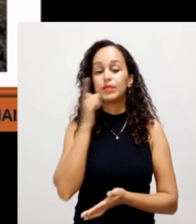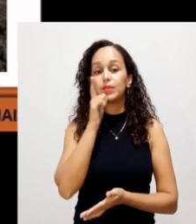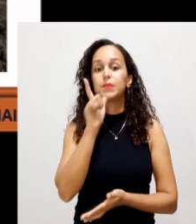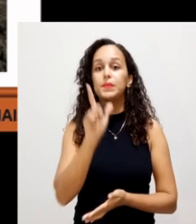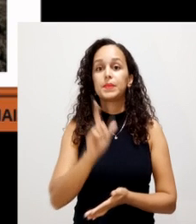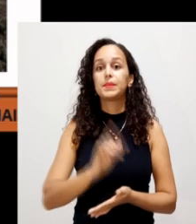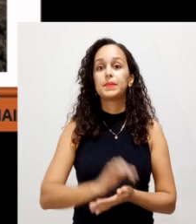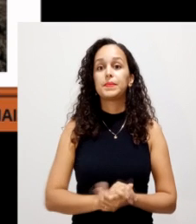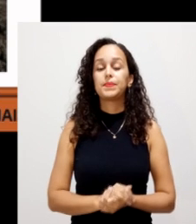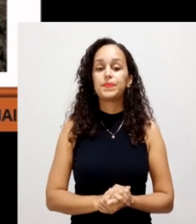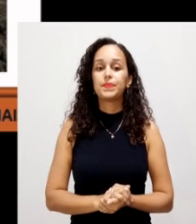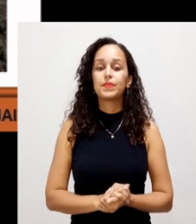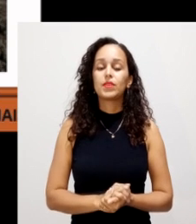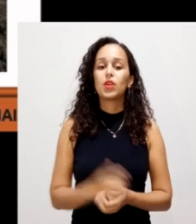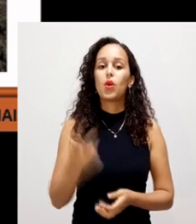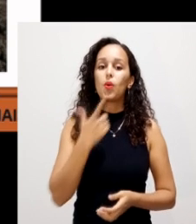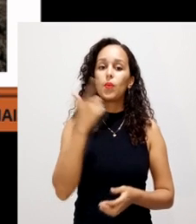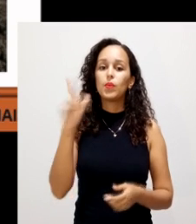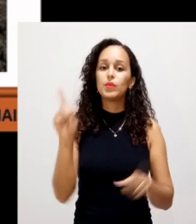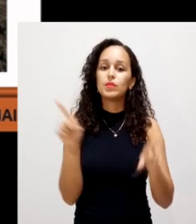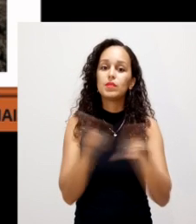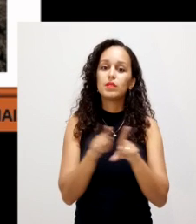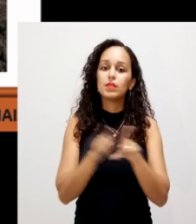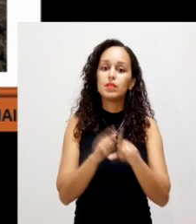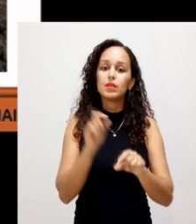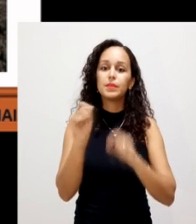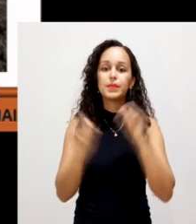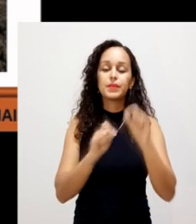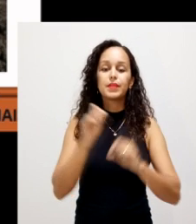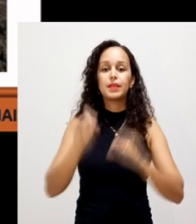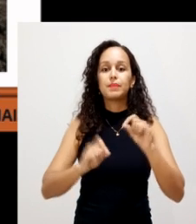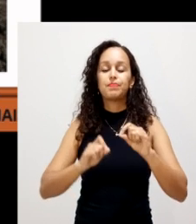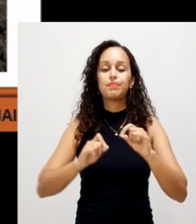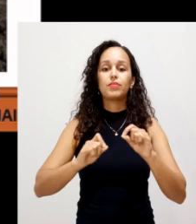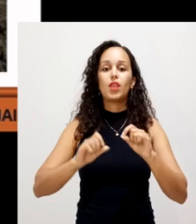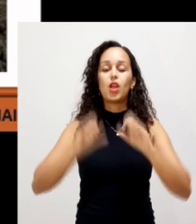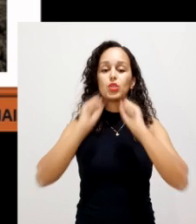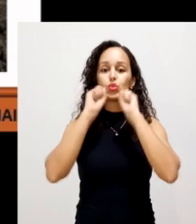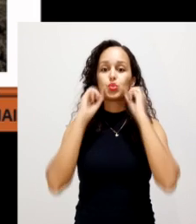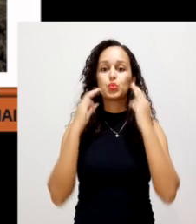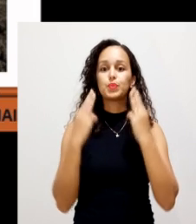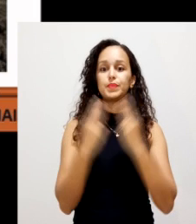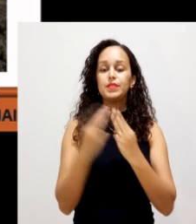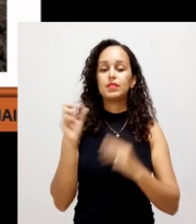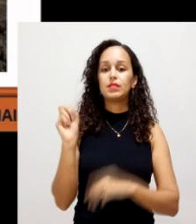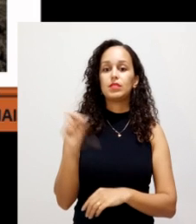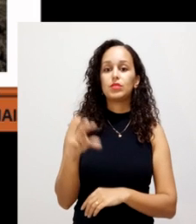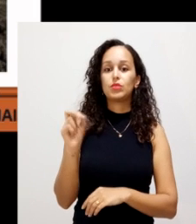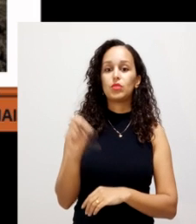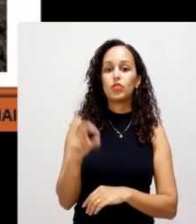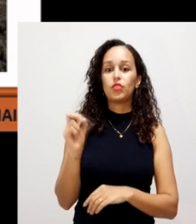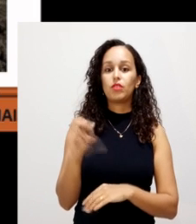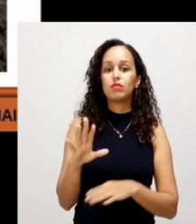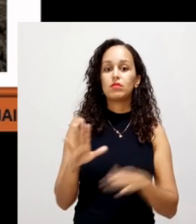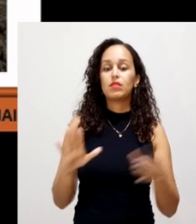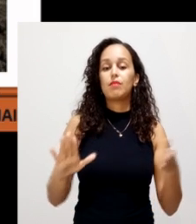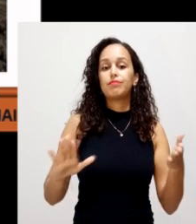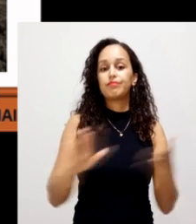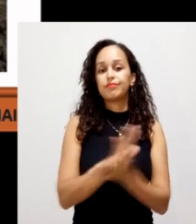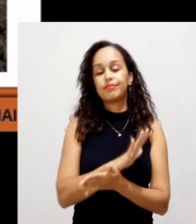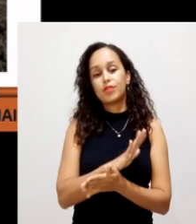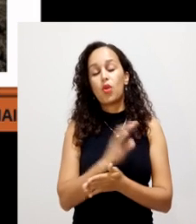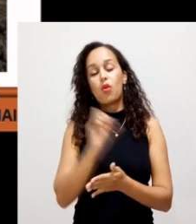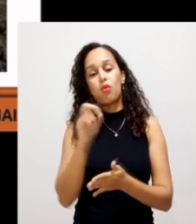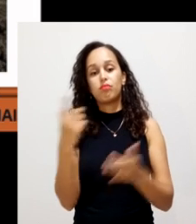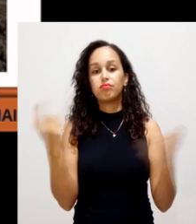coli, muitas outras. Uma outra questão também é a redução e eliminação de substâncias tóxicas, como a gente falou até o caso